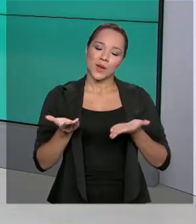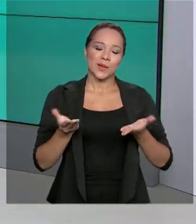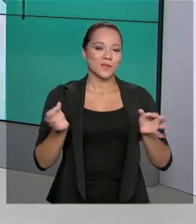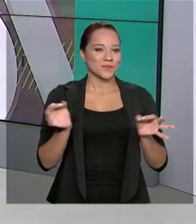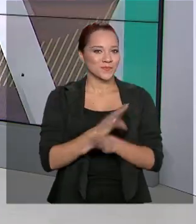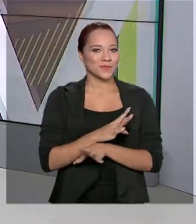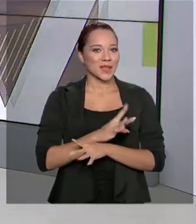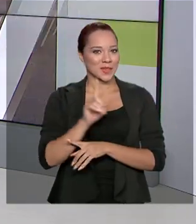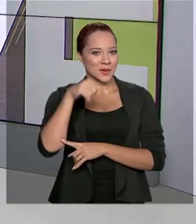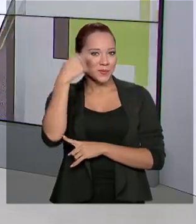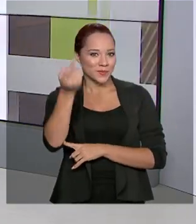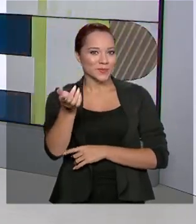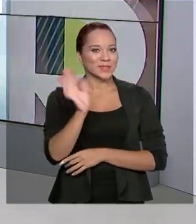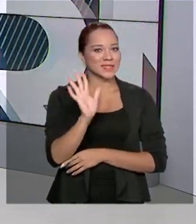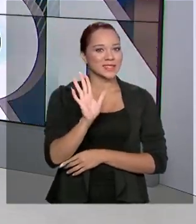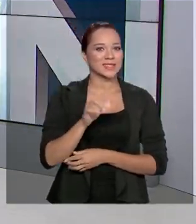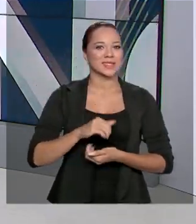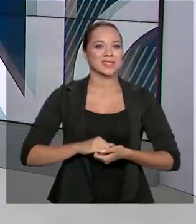aqui. Até a próxima edição.